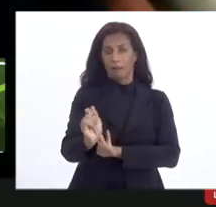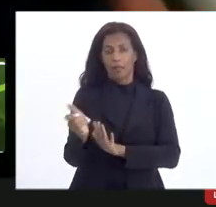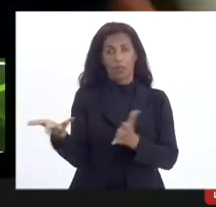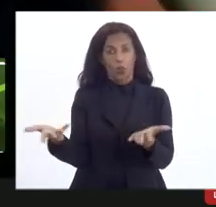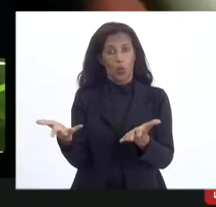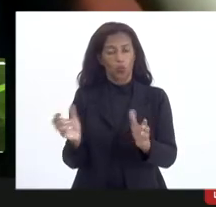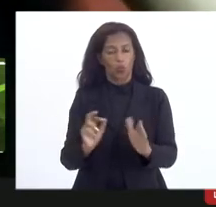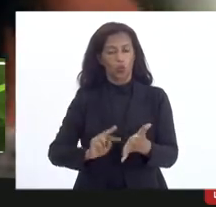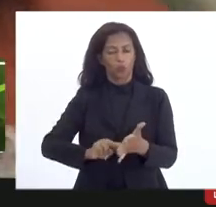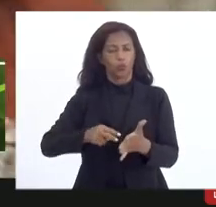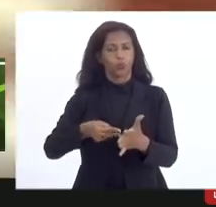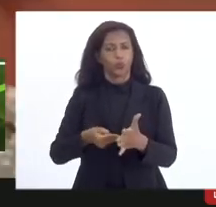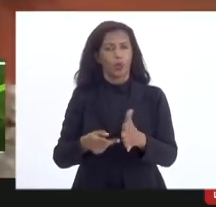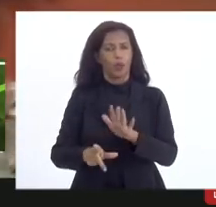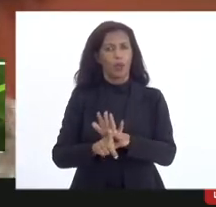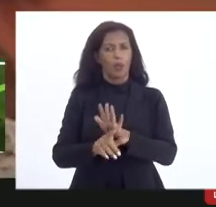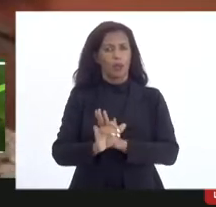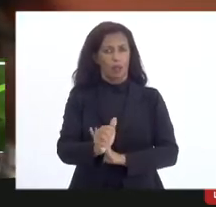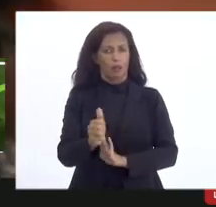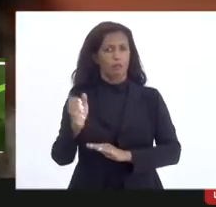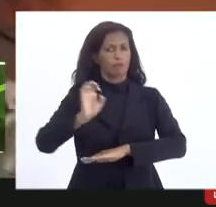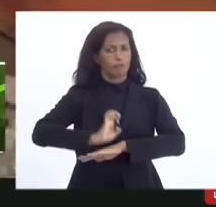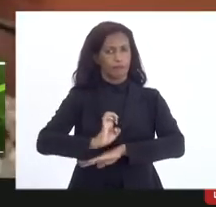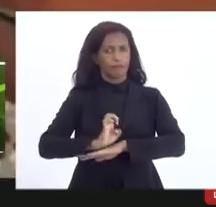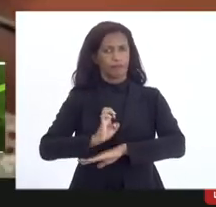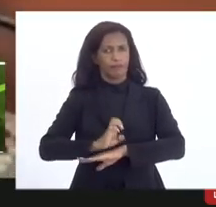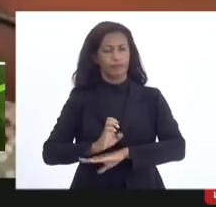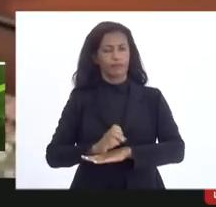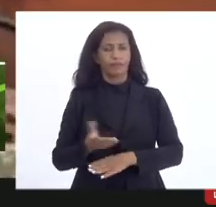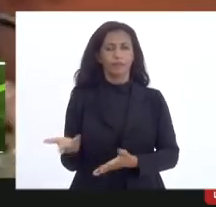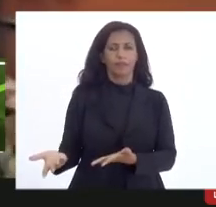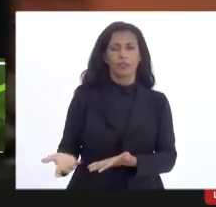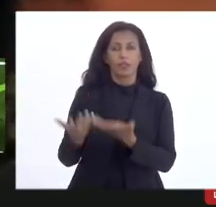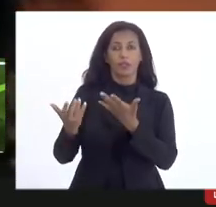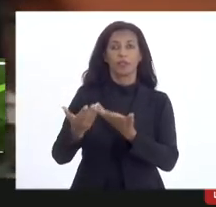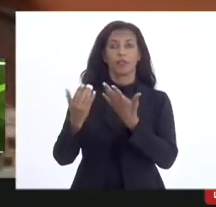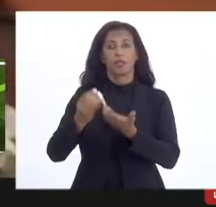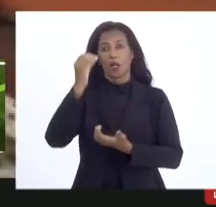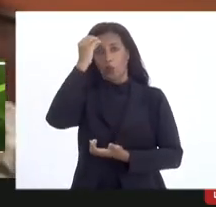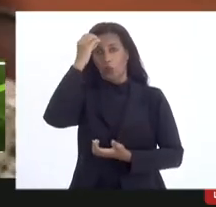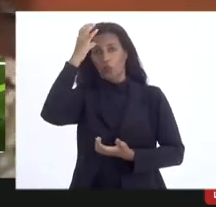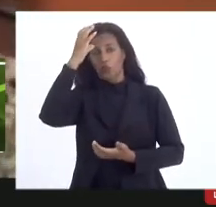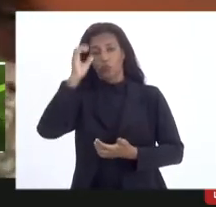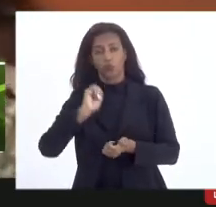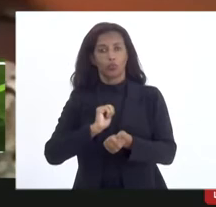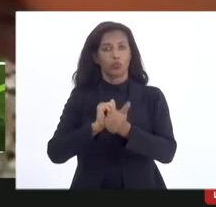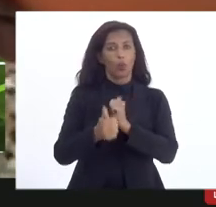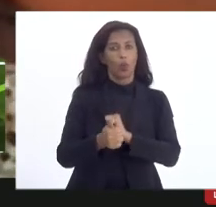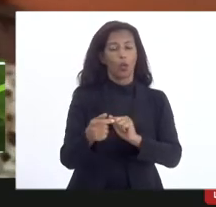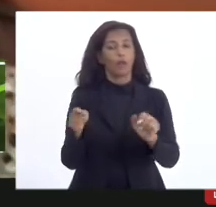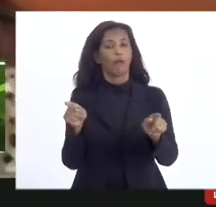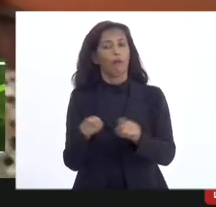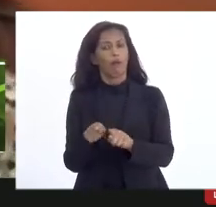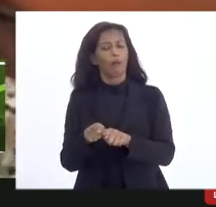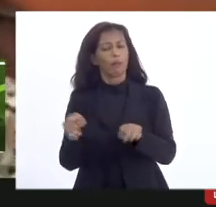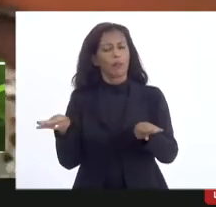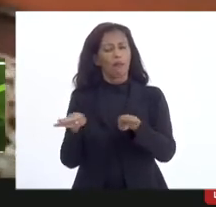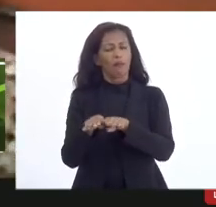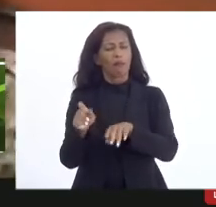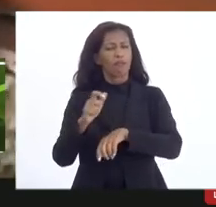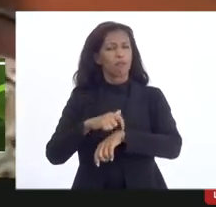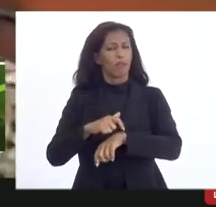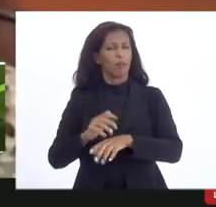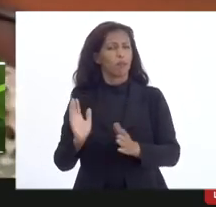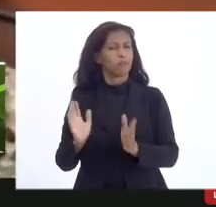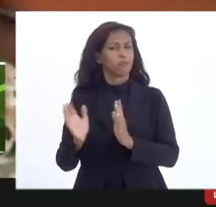atualiza a lei estadual de incentivo à cultura e ao esporte ela também é da mesma época